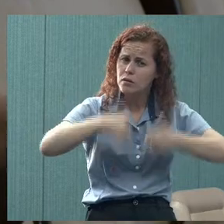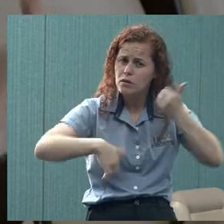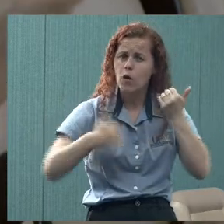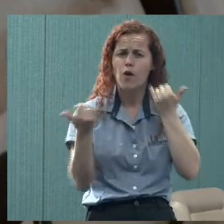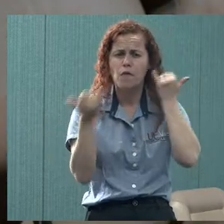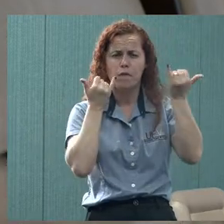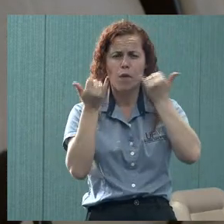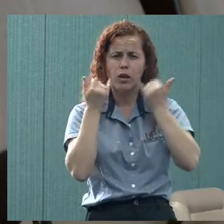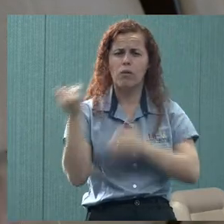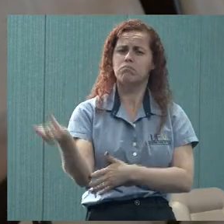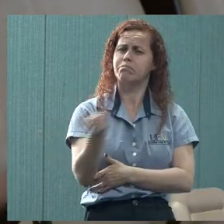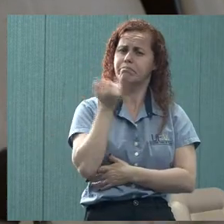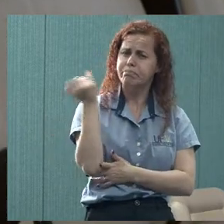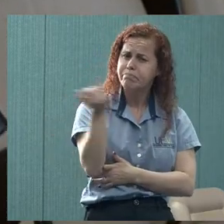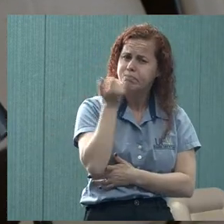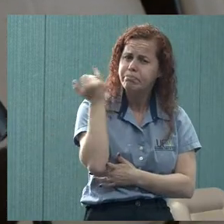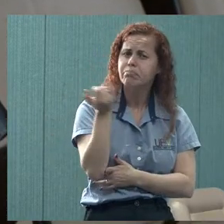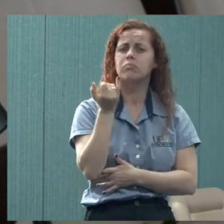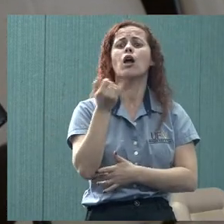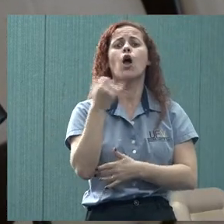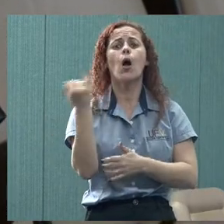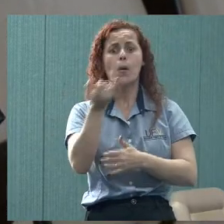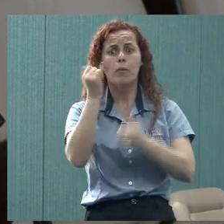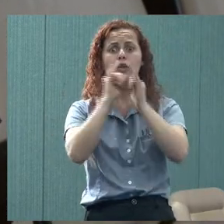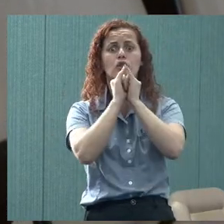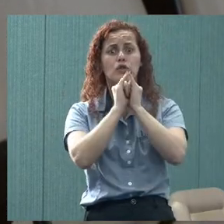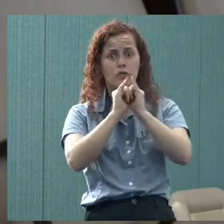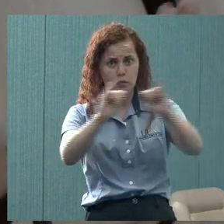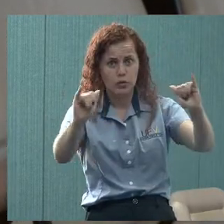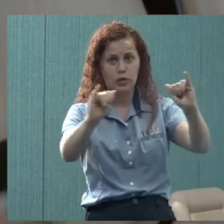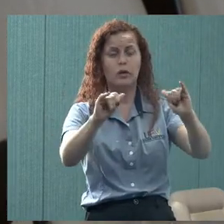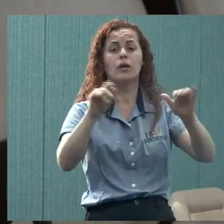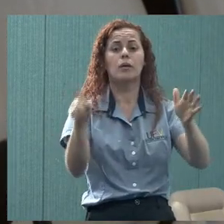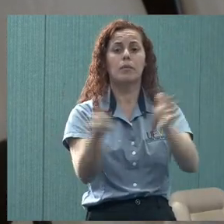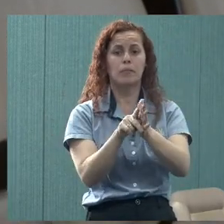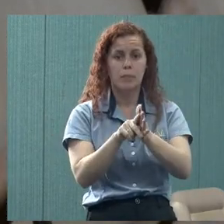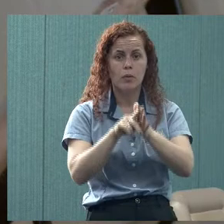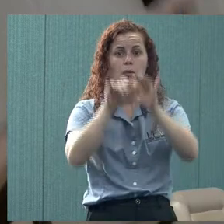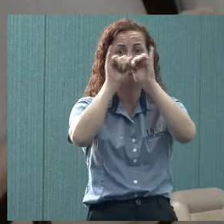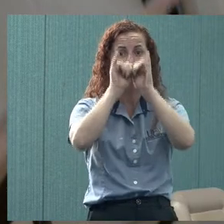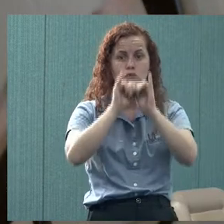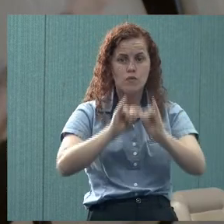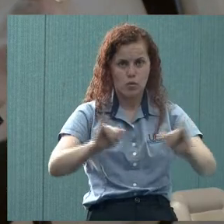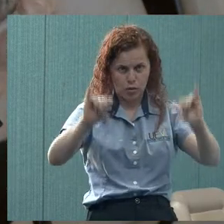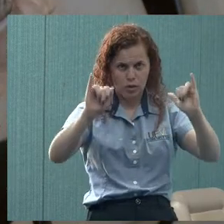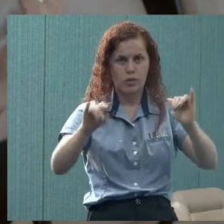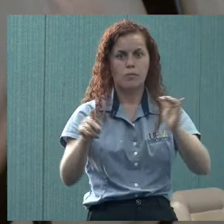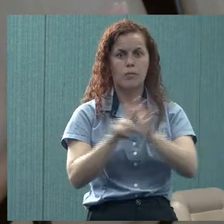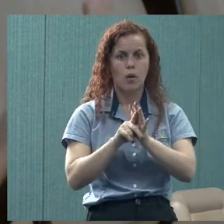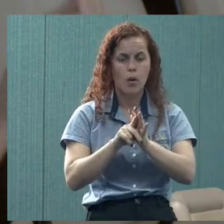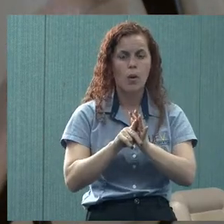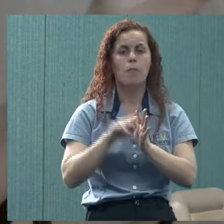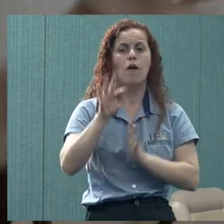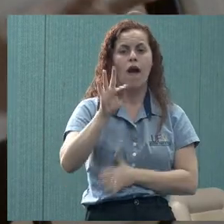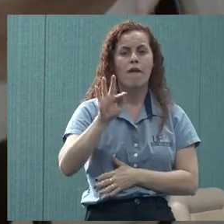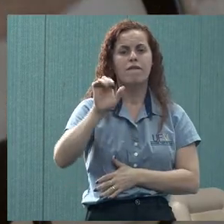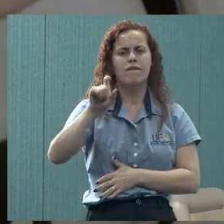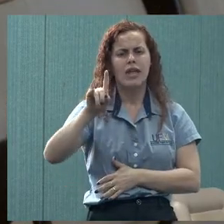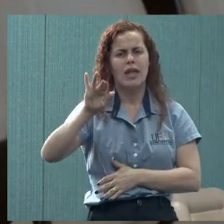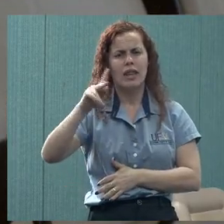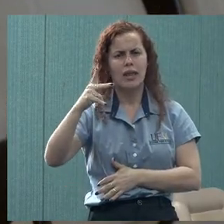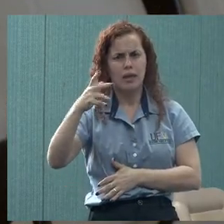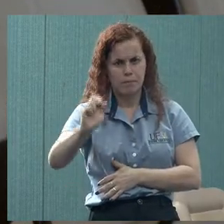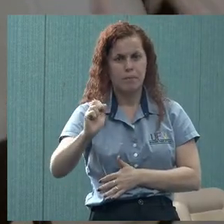informações muito relevantes. Acho que é importante divulgar isso. E aí, um aspecto em relação à divulgação, Felipe, é isso. Por exemplo,